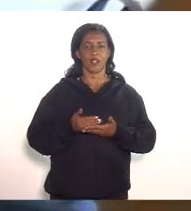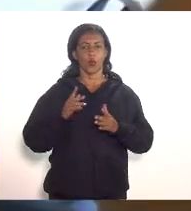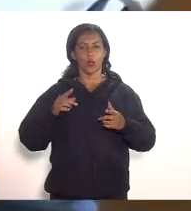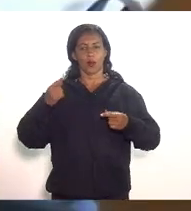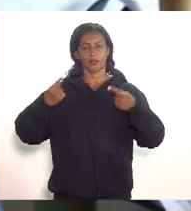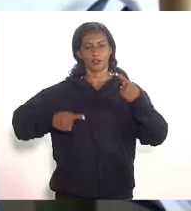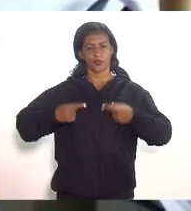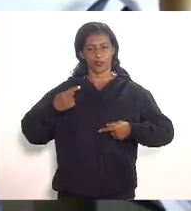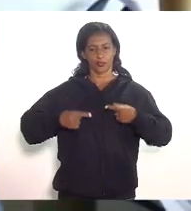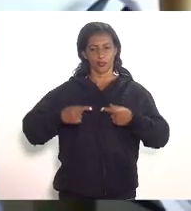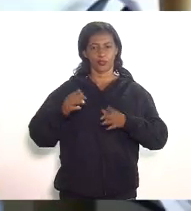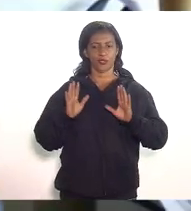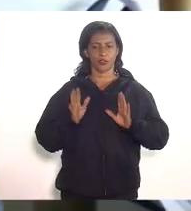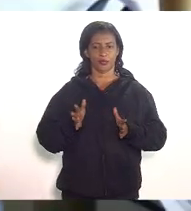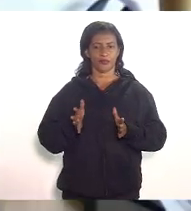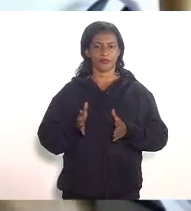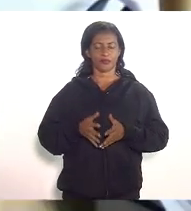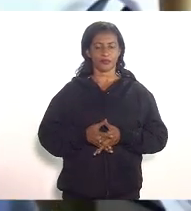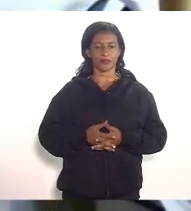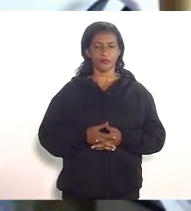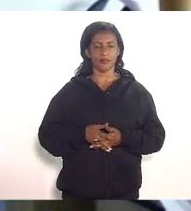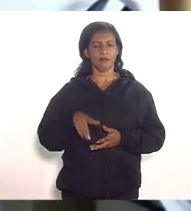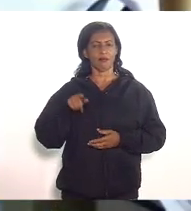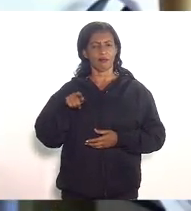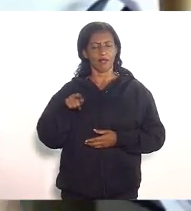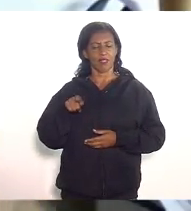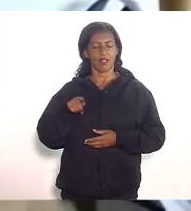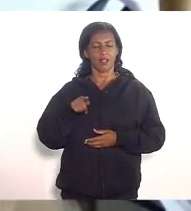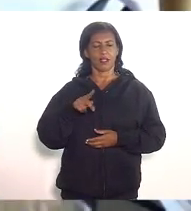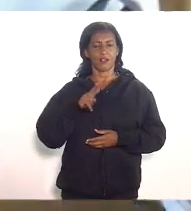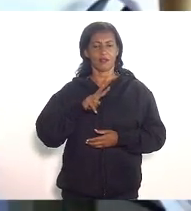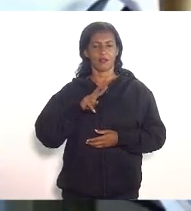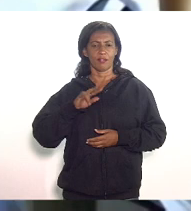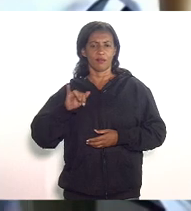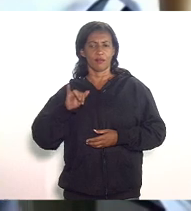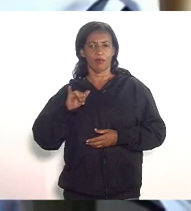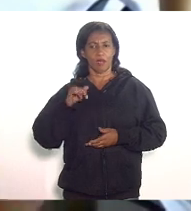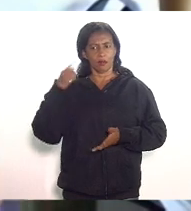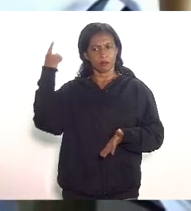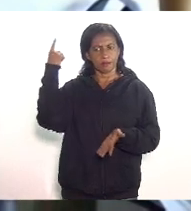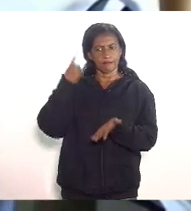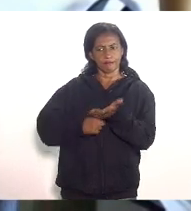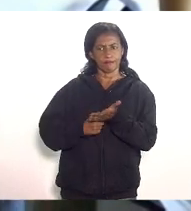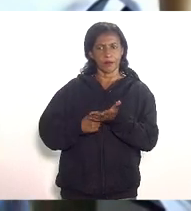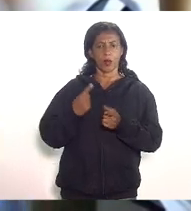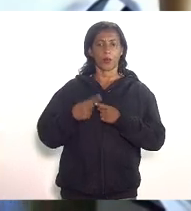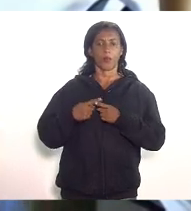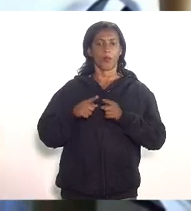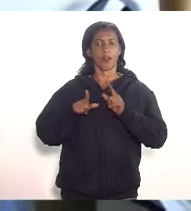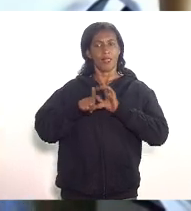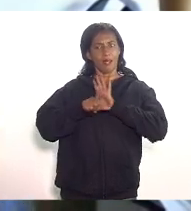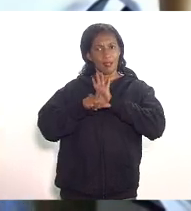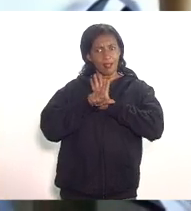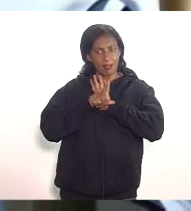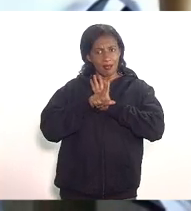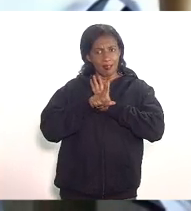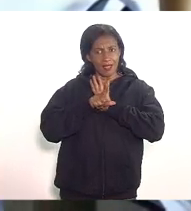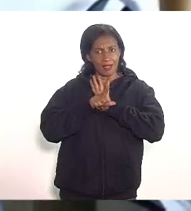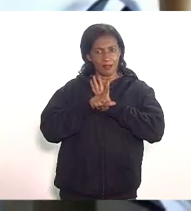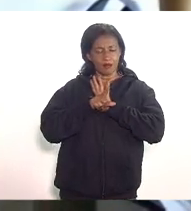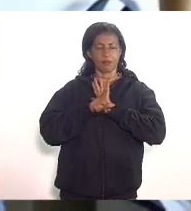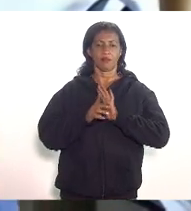discutiu ela será exatamente cumprida porque é lei para que seja regulamentada e etc.